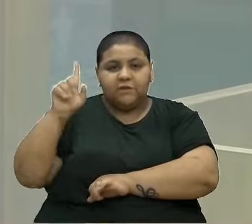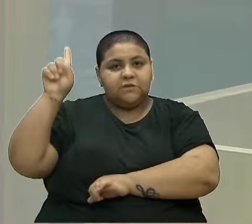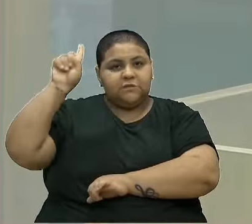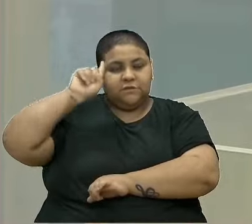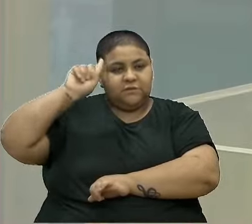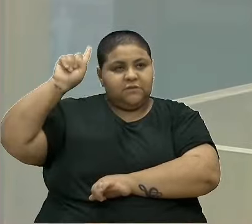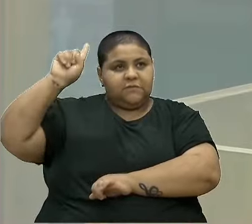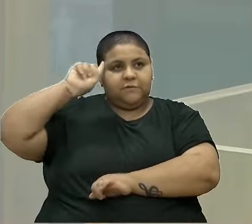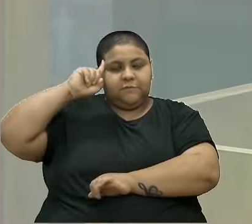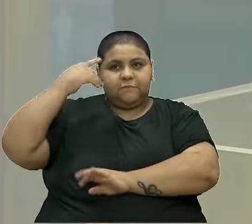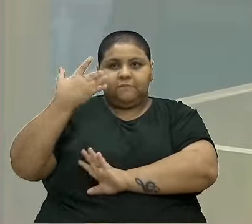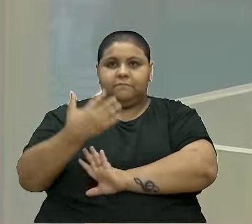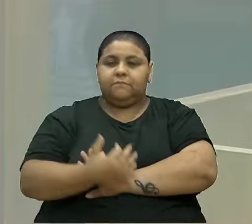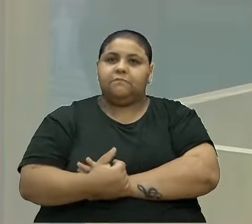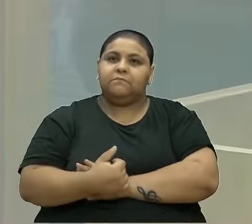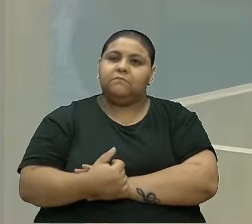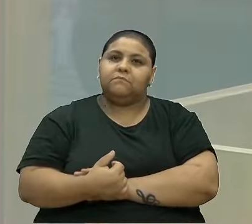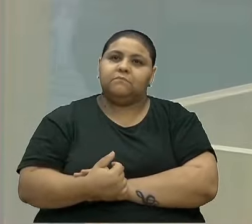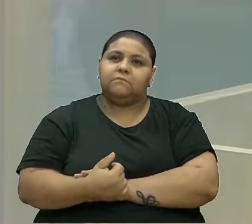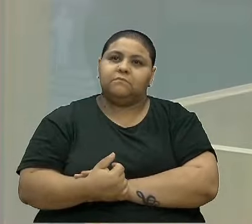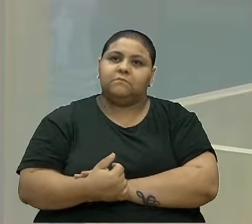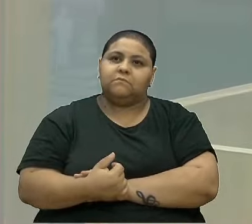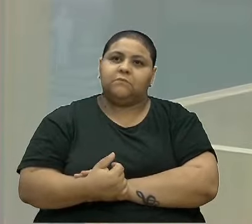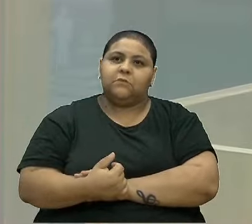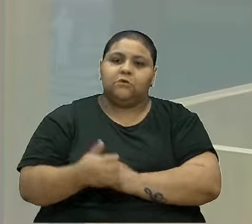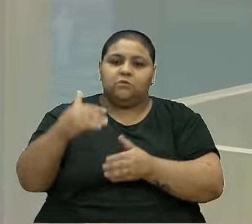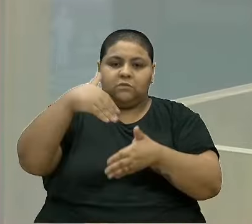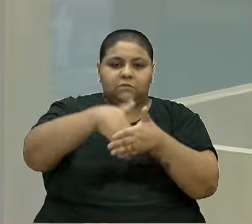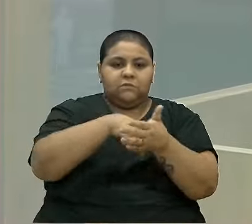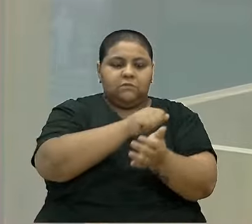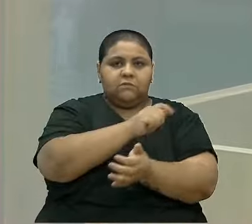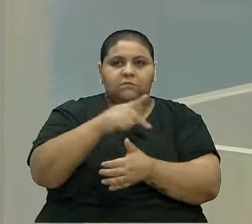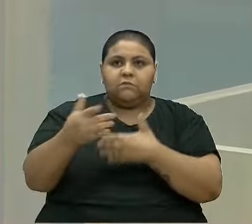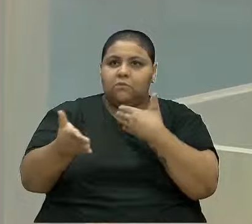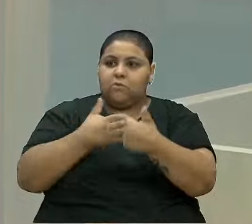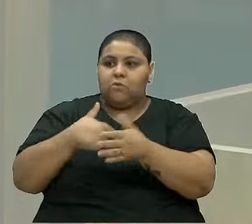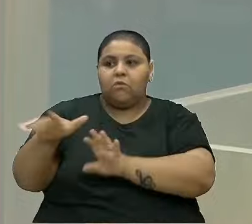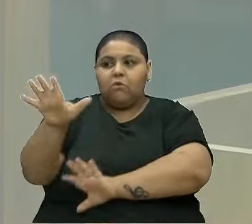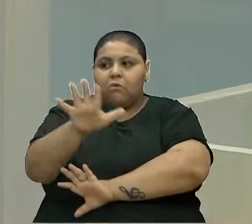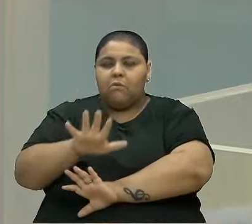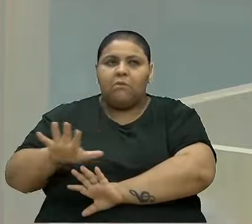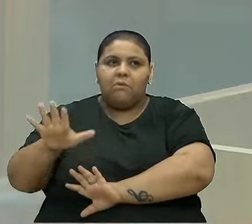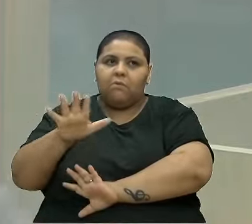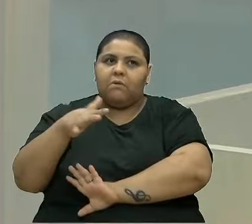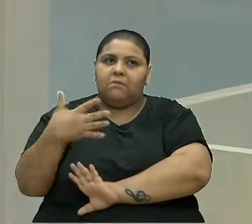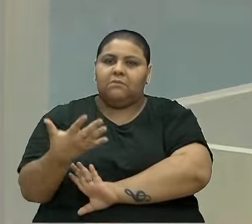seja num aplicativo ou em qualquer área, é algo